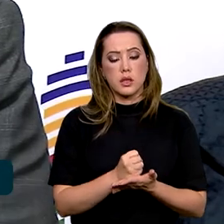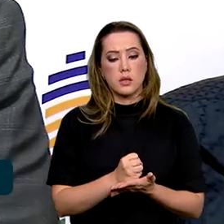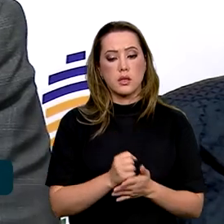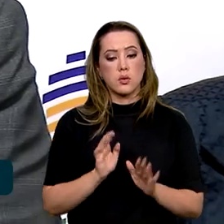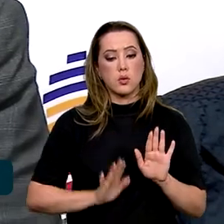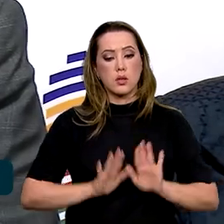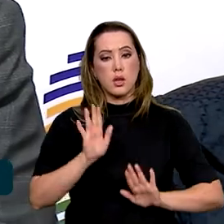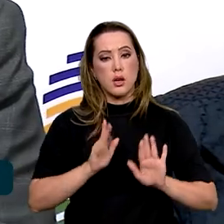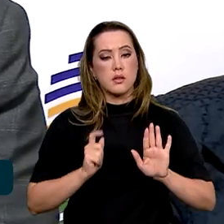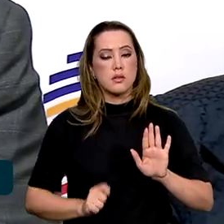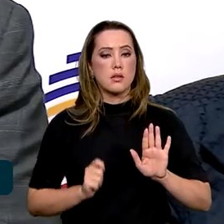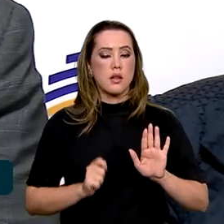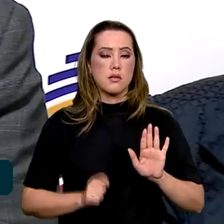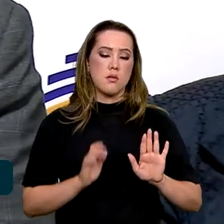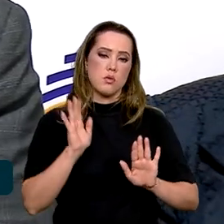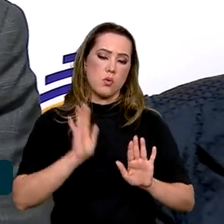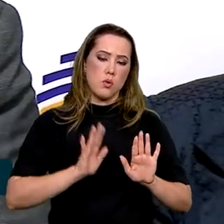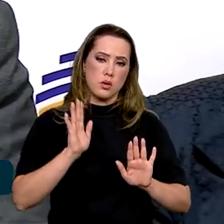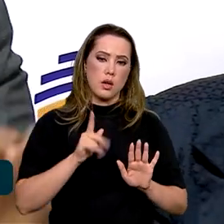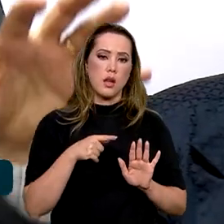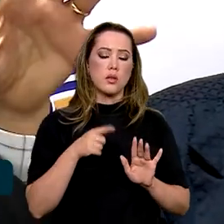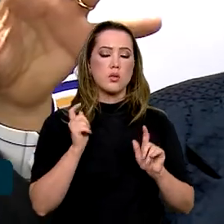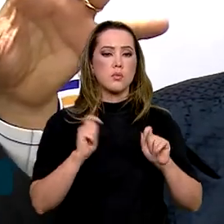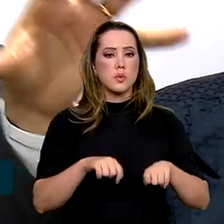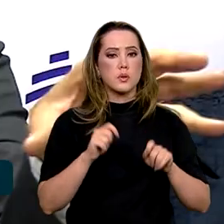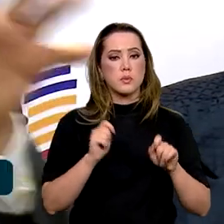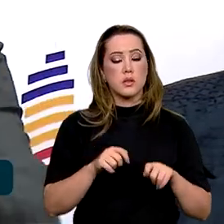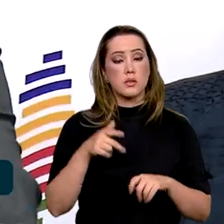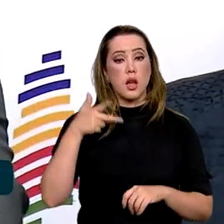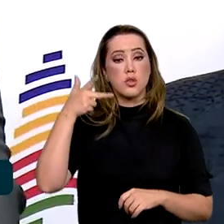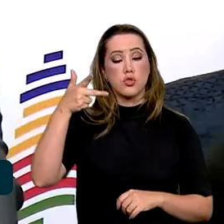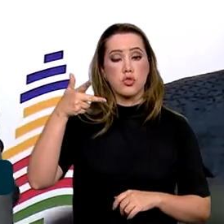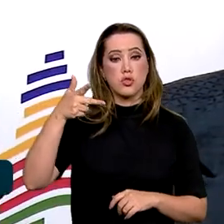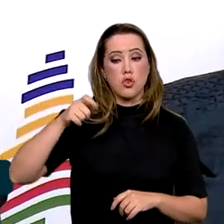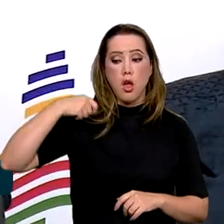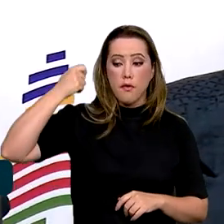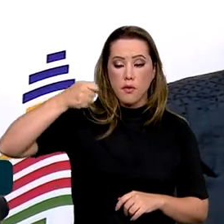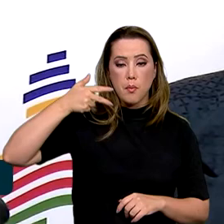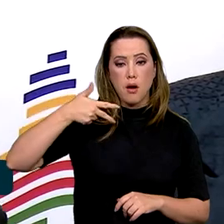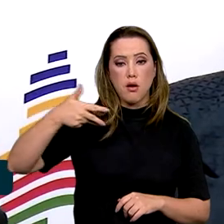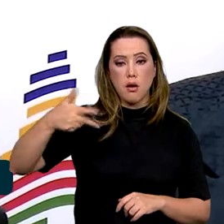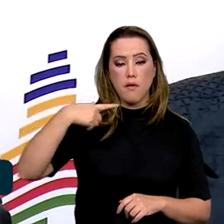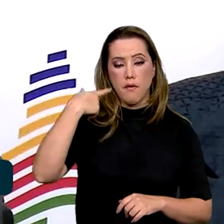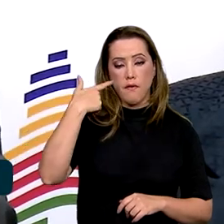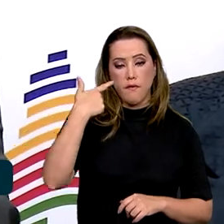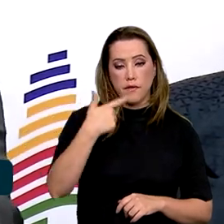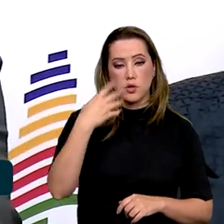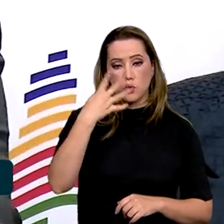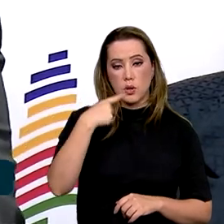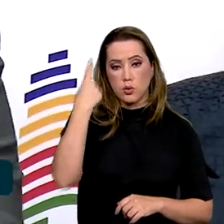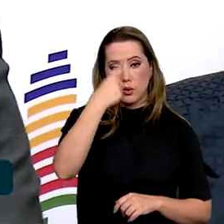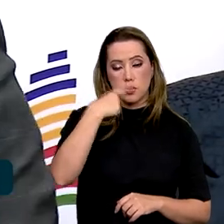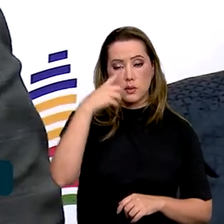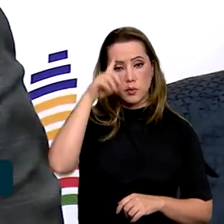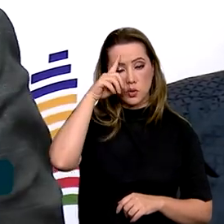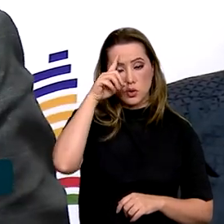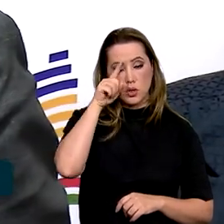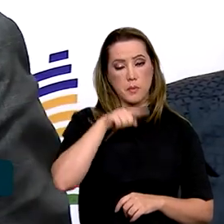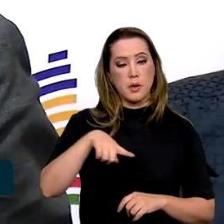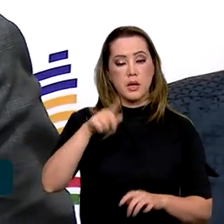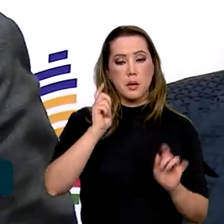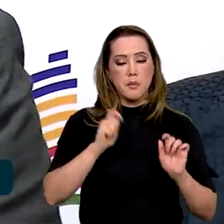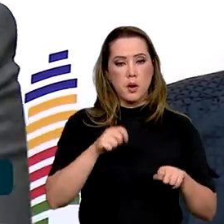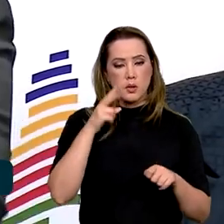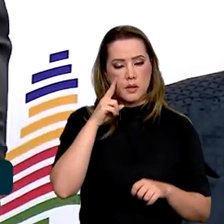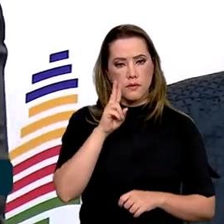licitação e no contrato, a disponibilidade de filmagem das obras 24 horas por dia, para que essas câmaras possam